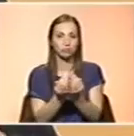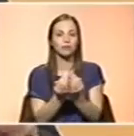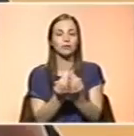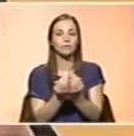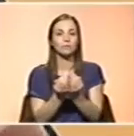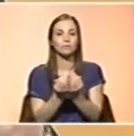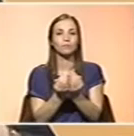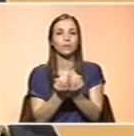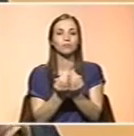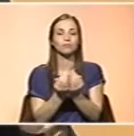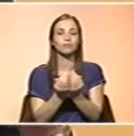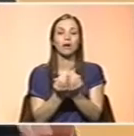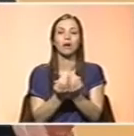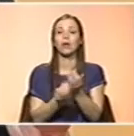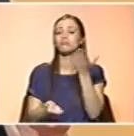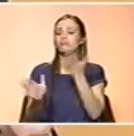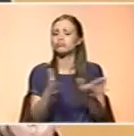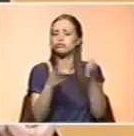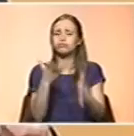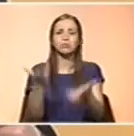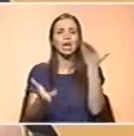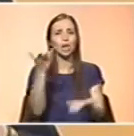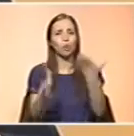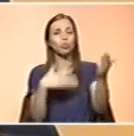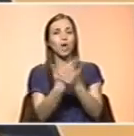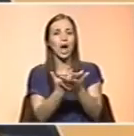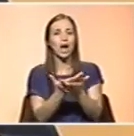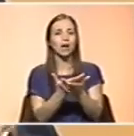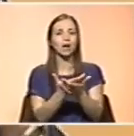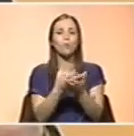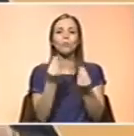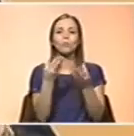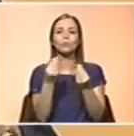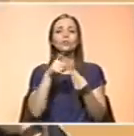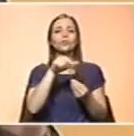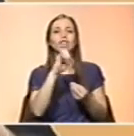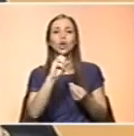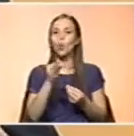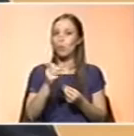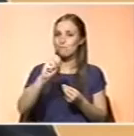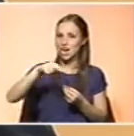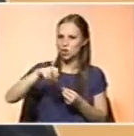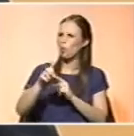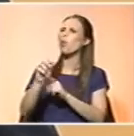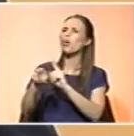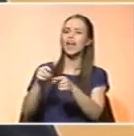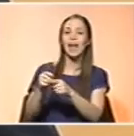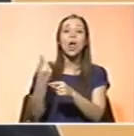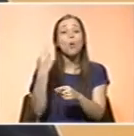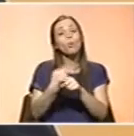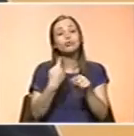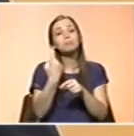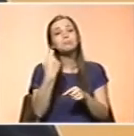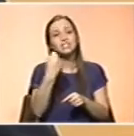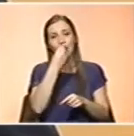várias toneladas, produz imenso licopeno, imaginemos. O que é isso? O licopeno é outro dos carotenoides que nós precisamos na nossa